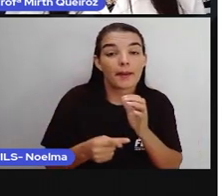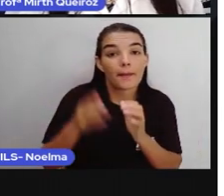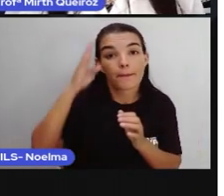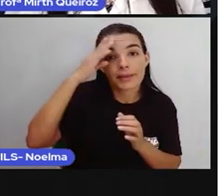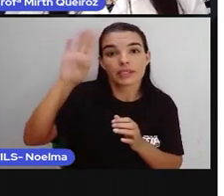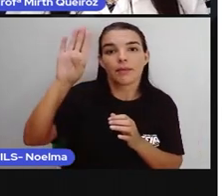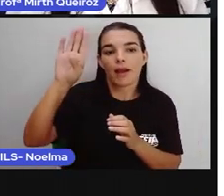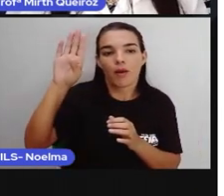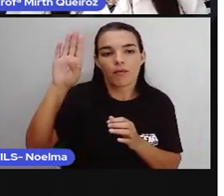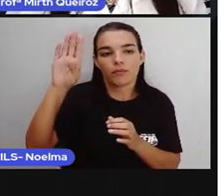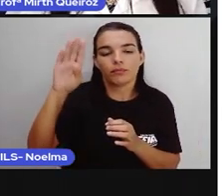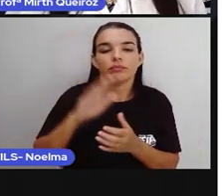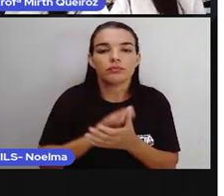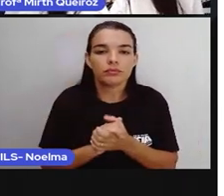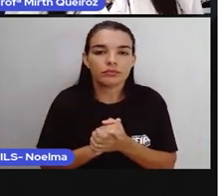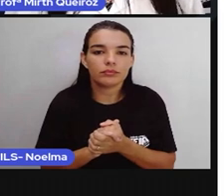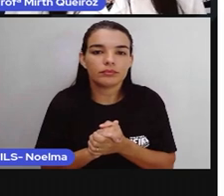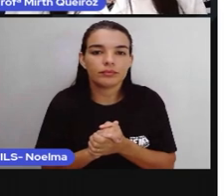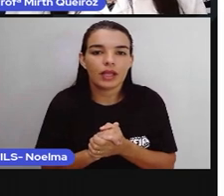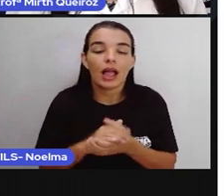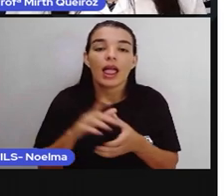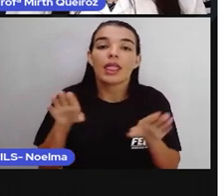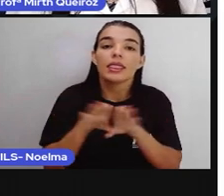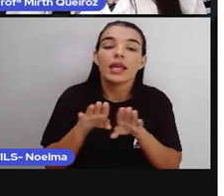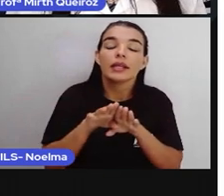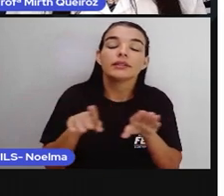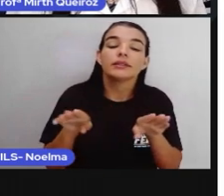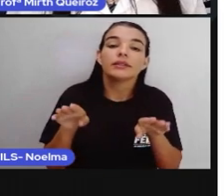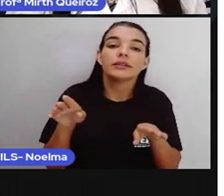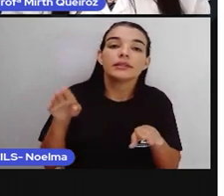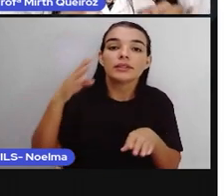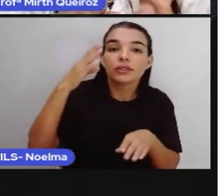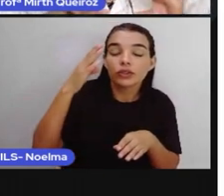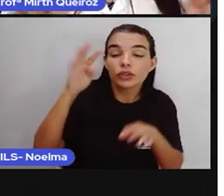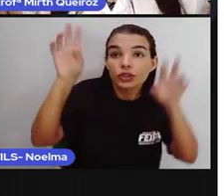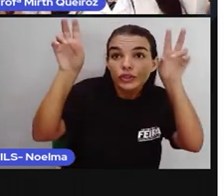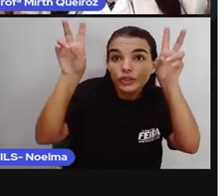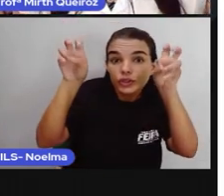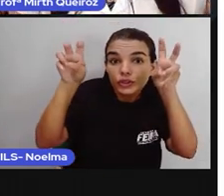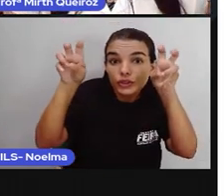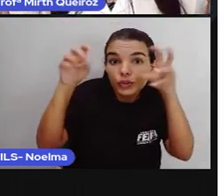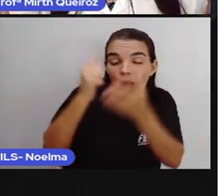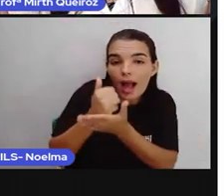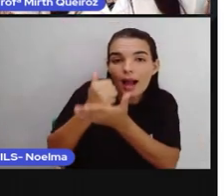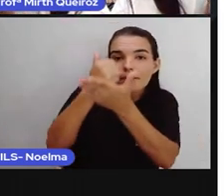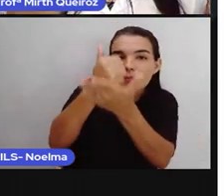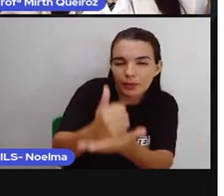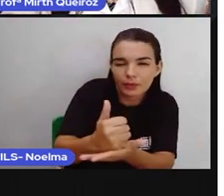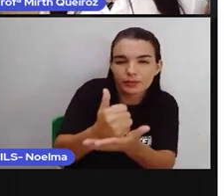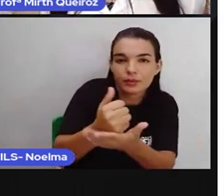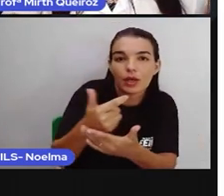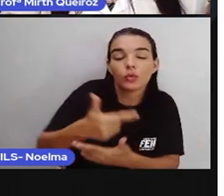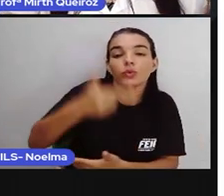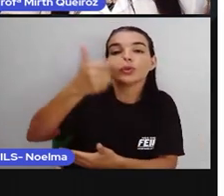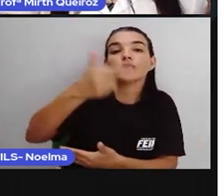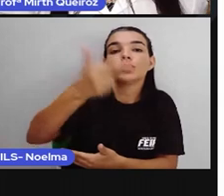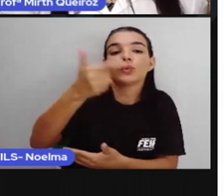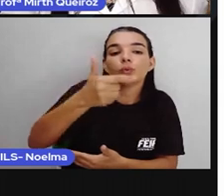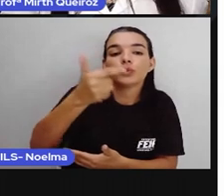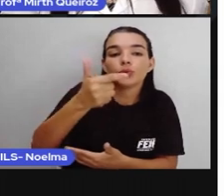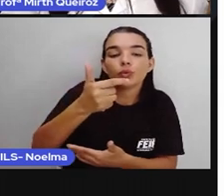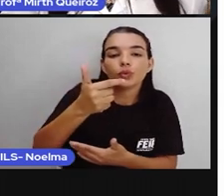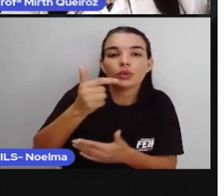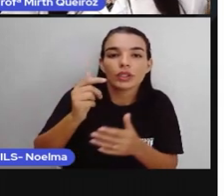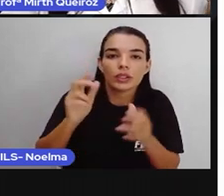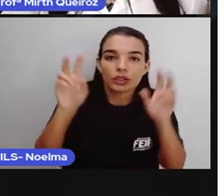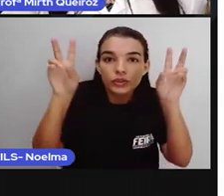Que seria essa manchete. E nós temos o título auxiliar. E com esse título auxiliar, nós também podemos ter os subtítulos,